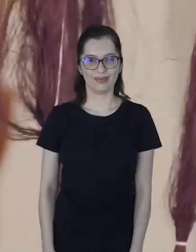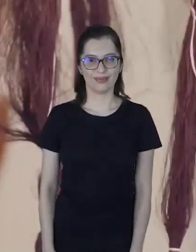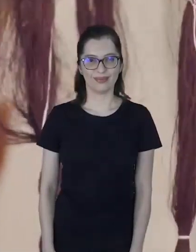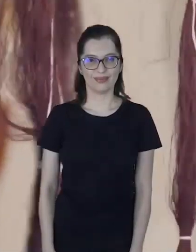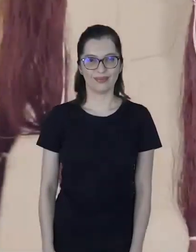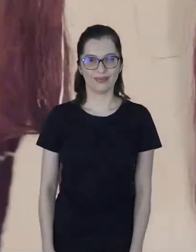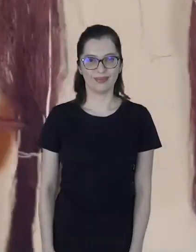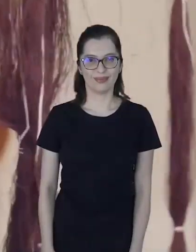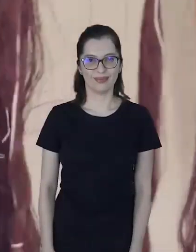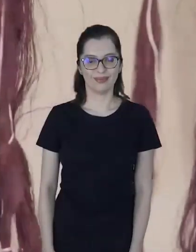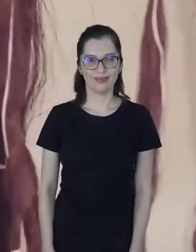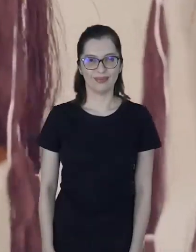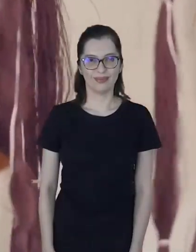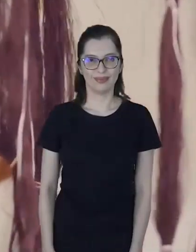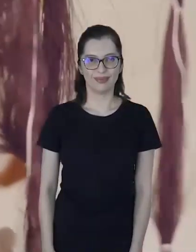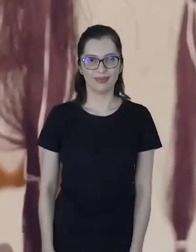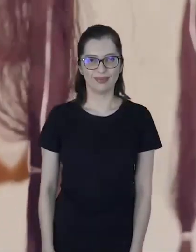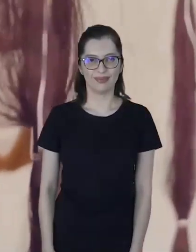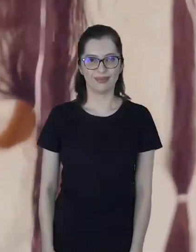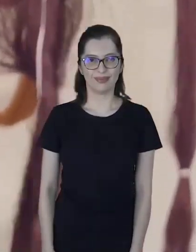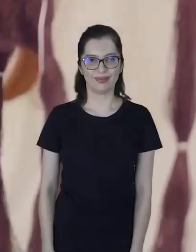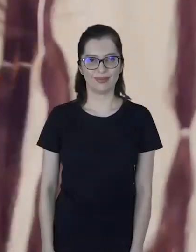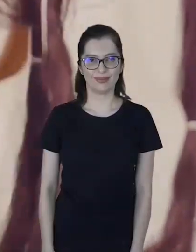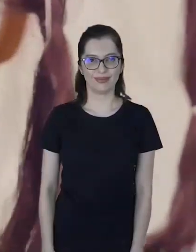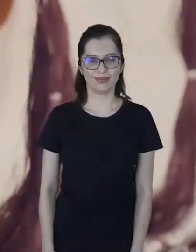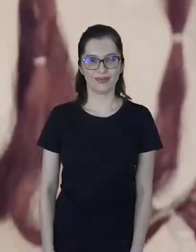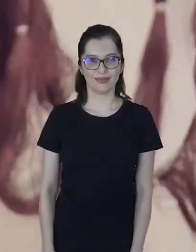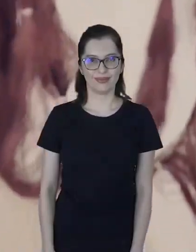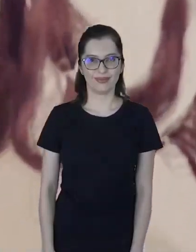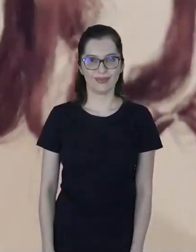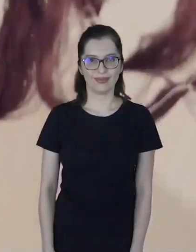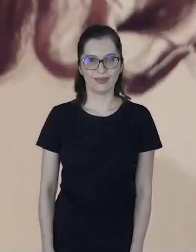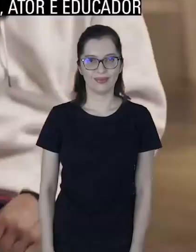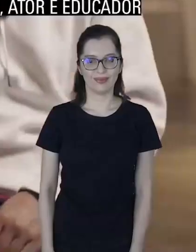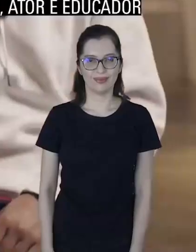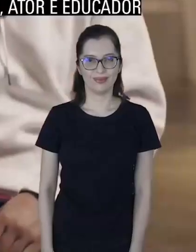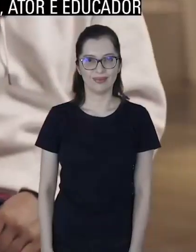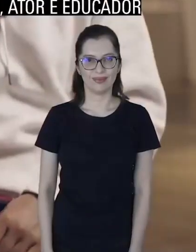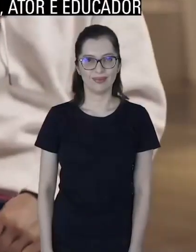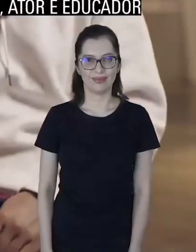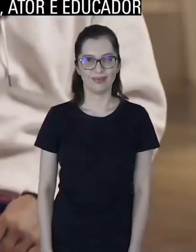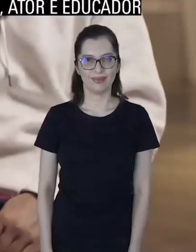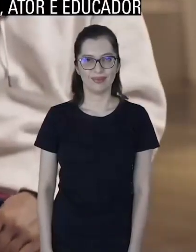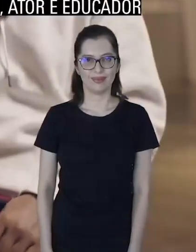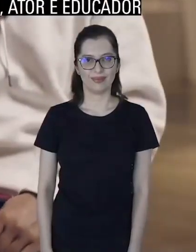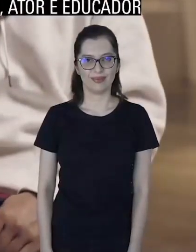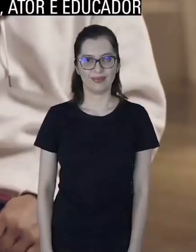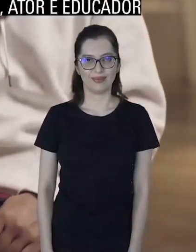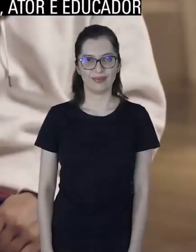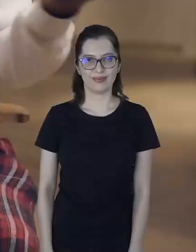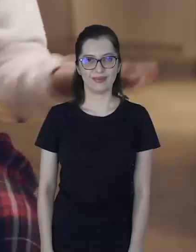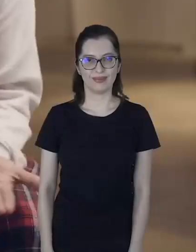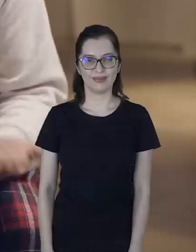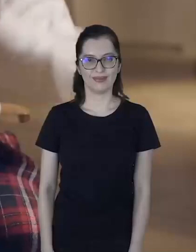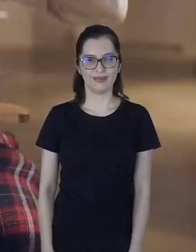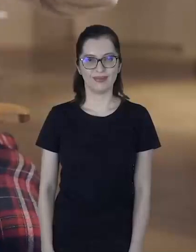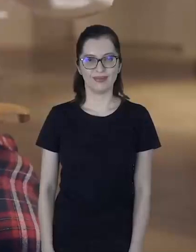fios roxos de seda, trançados e amarrados por fitinhas brancas. Edinho Santos, poeta, ator e educador. Voice over.